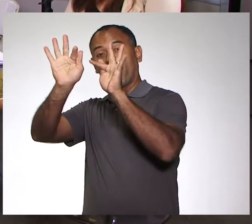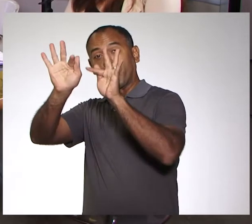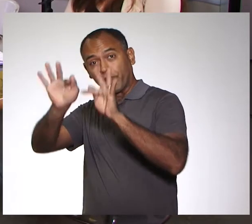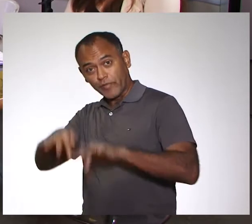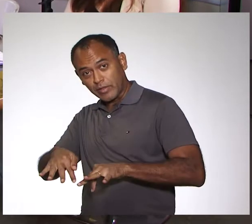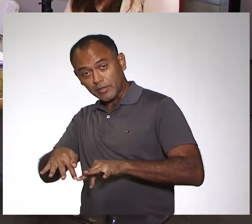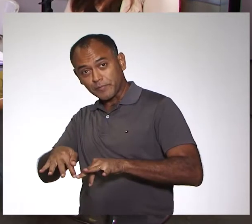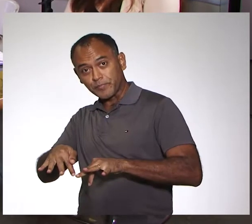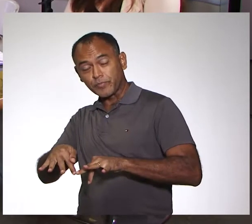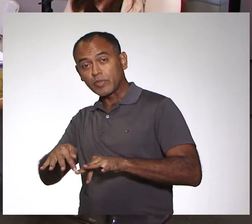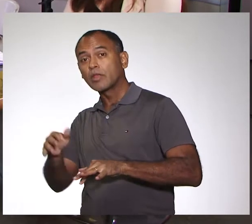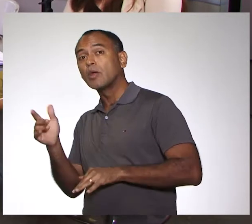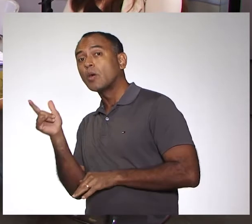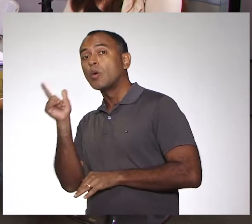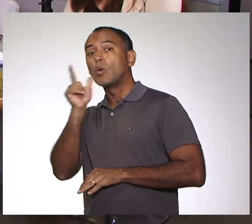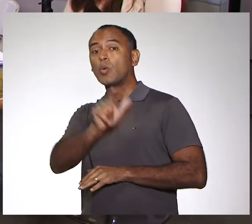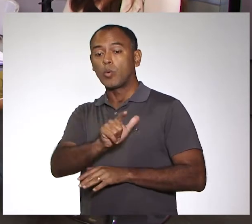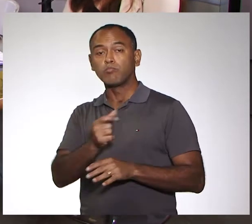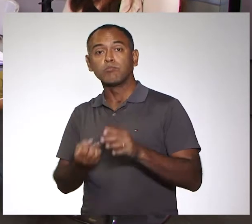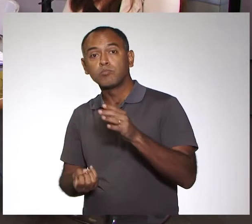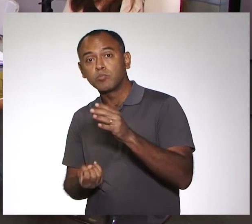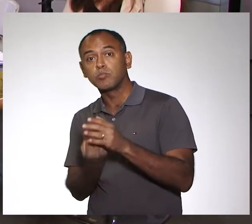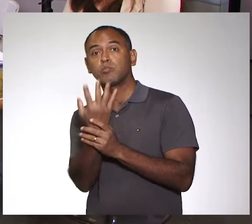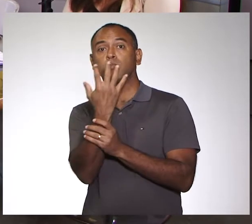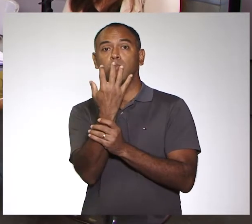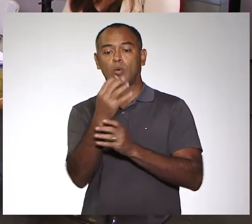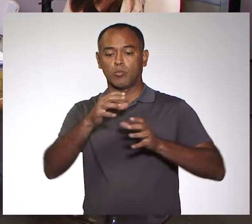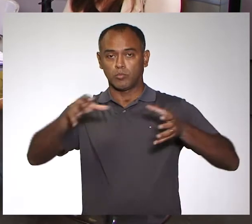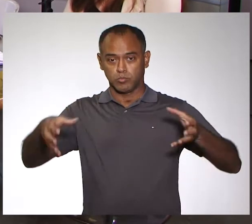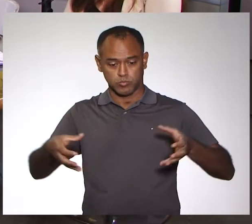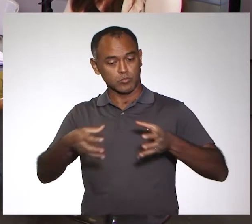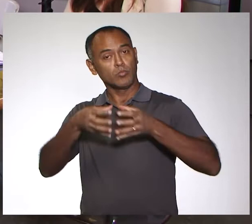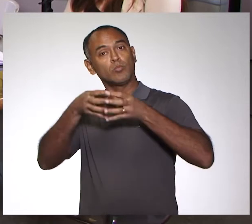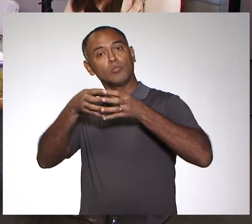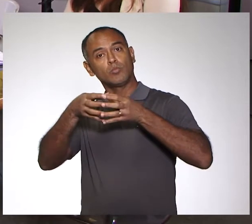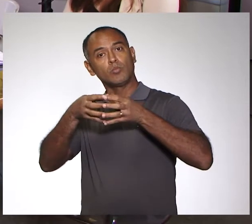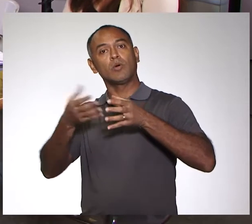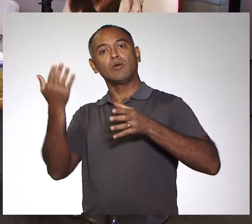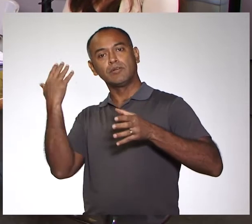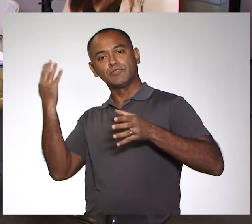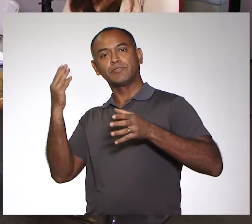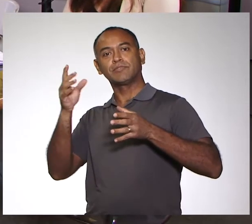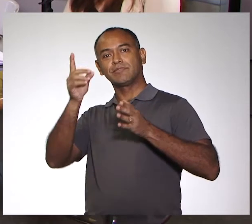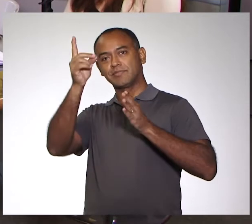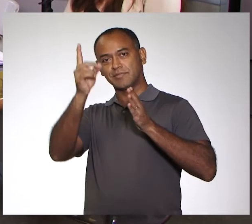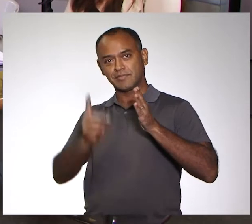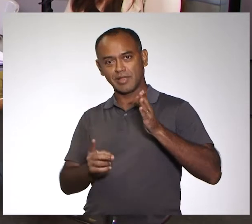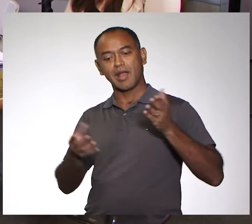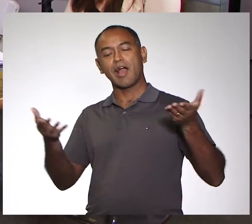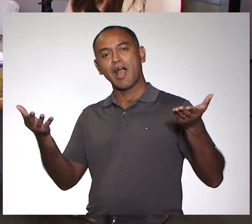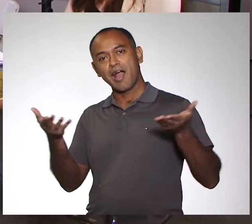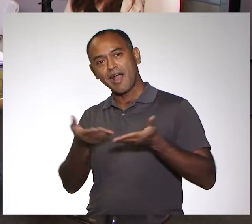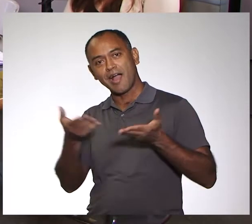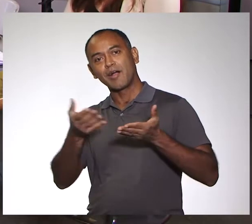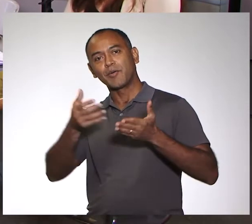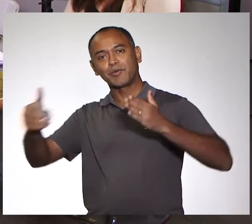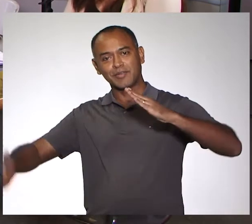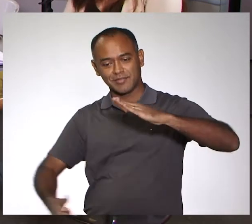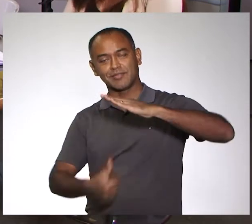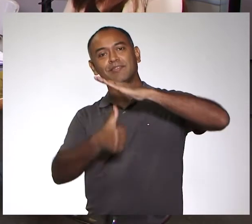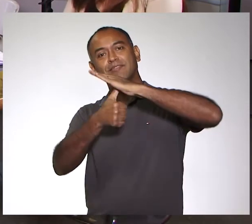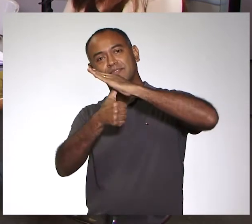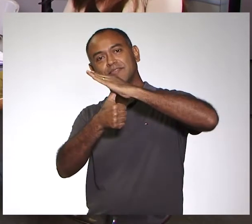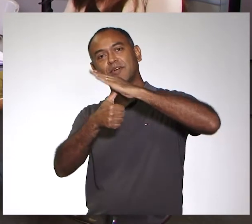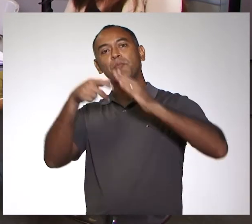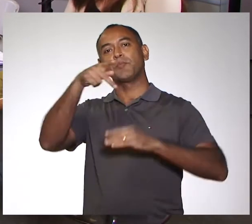final de 2018, que foi criada uma comissão pelo nosso antigo diretor, que atualmente é o nosso